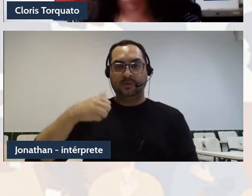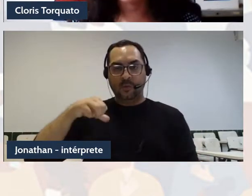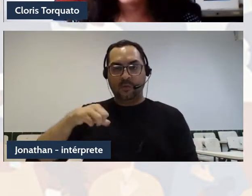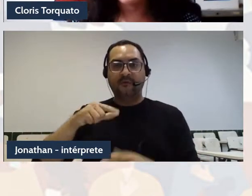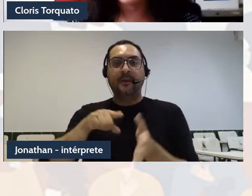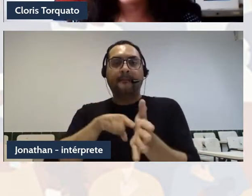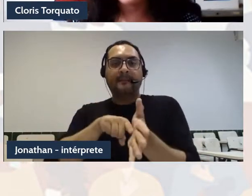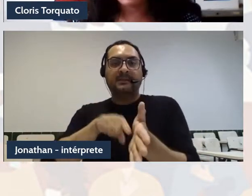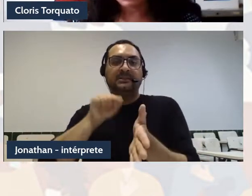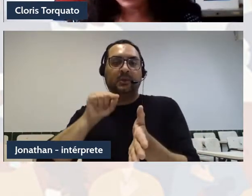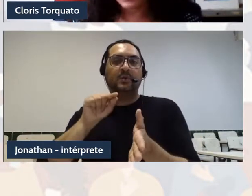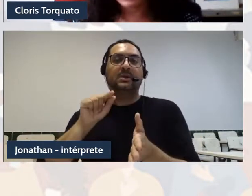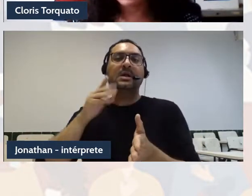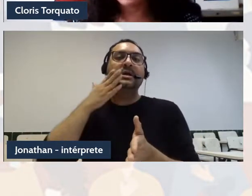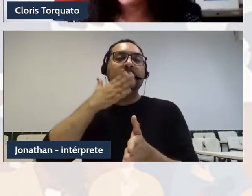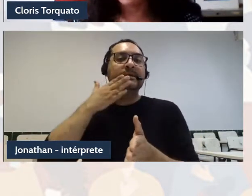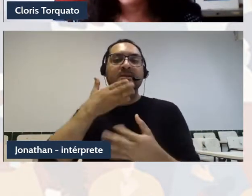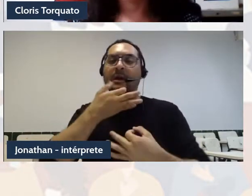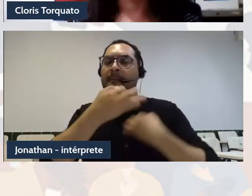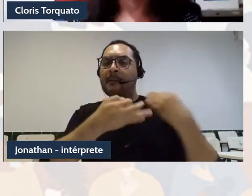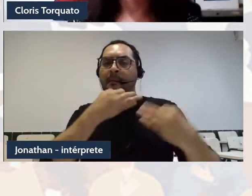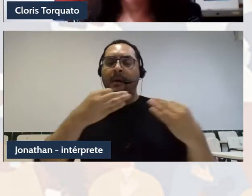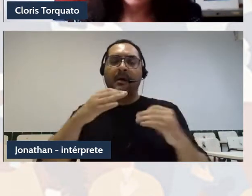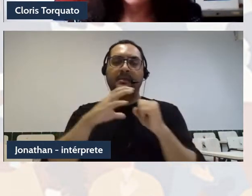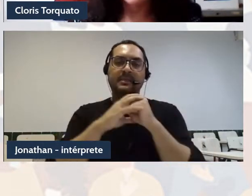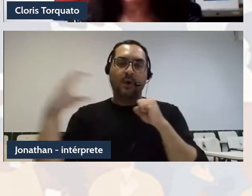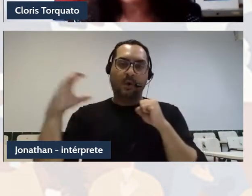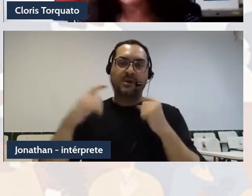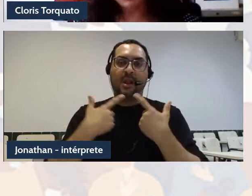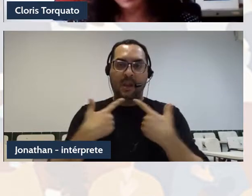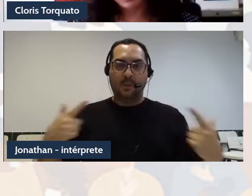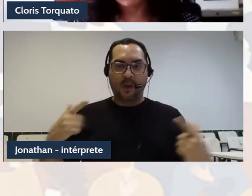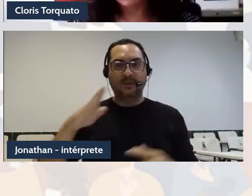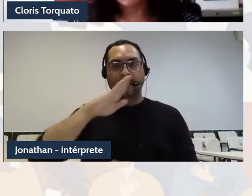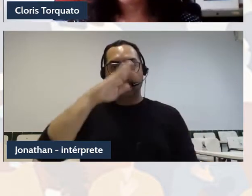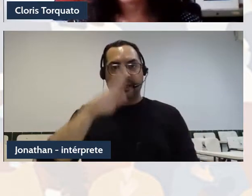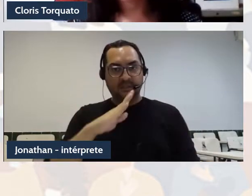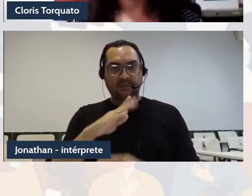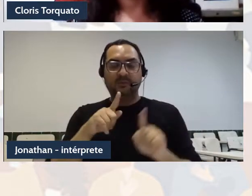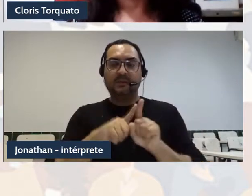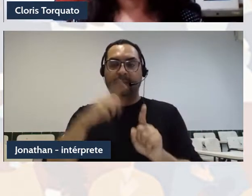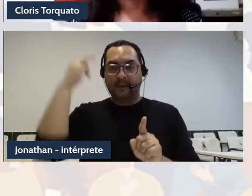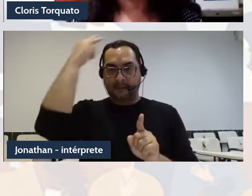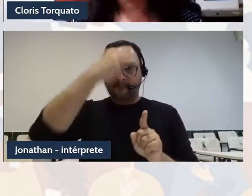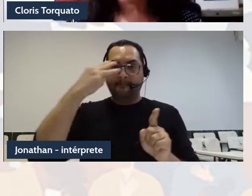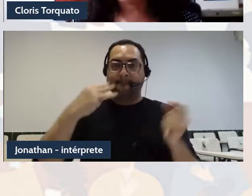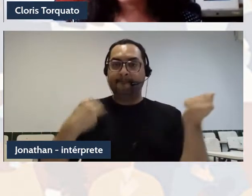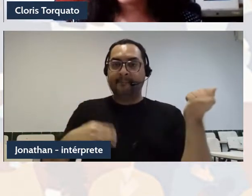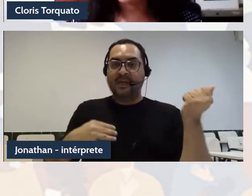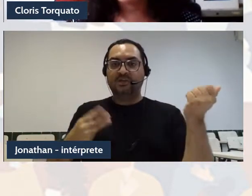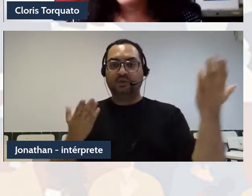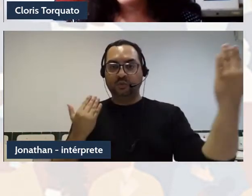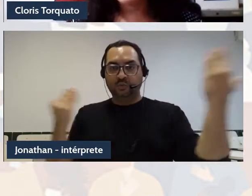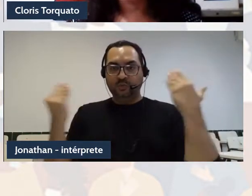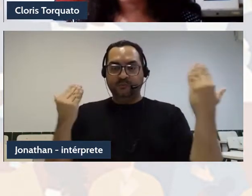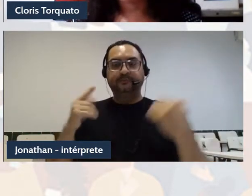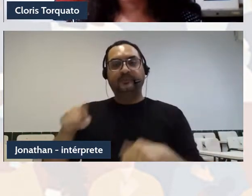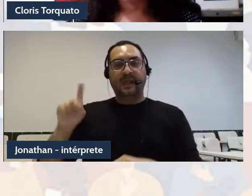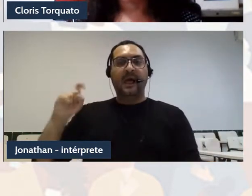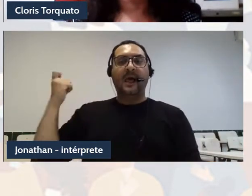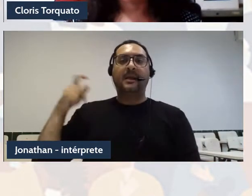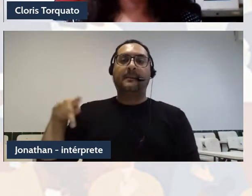perspectivas críticas e decoloniais da linguagem no Brasil e no México. Foi professora também